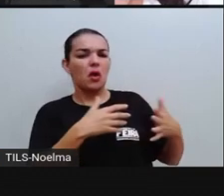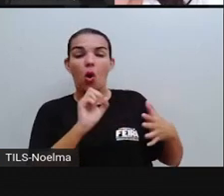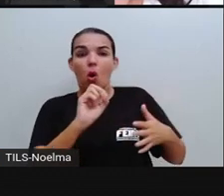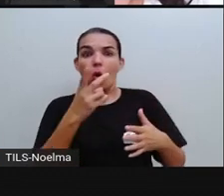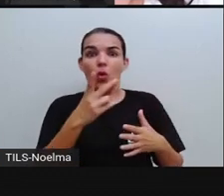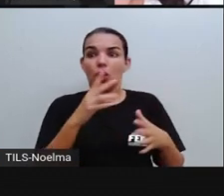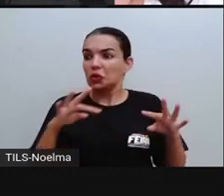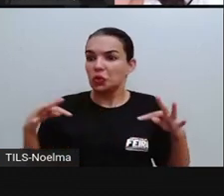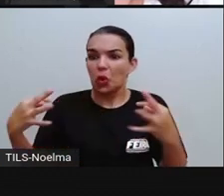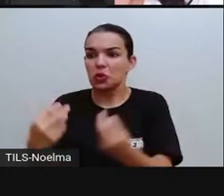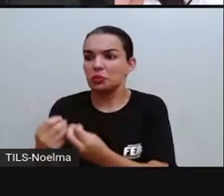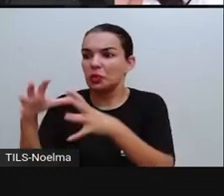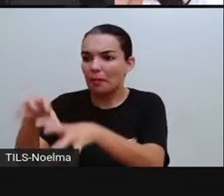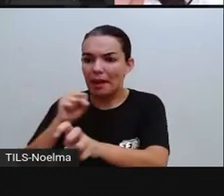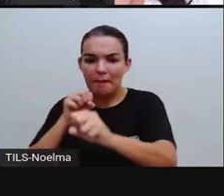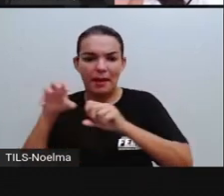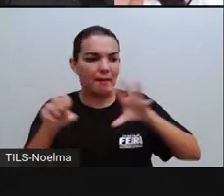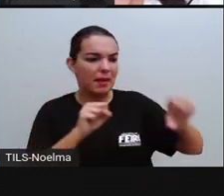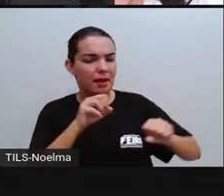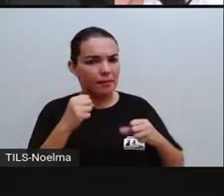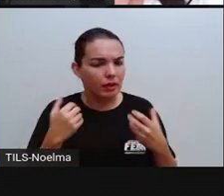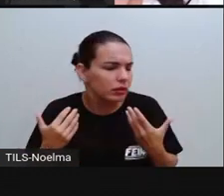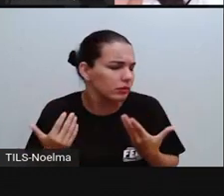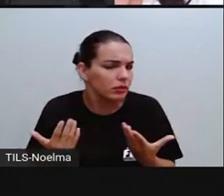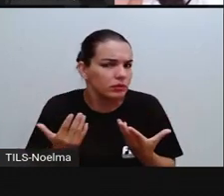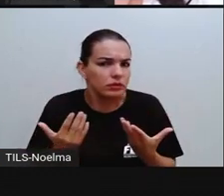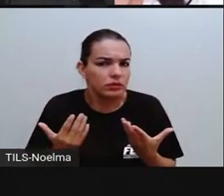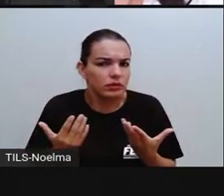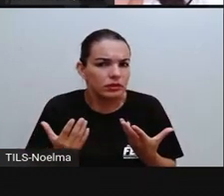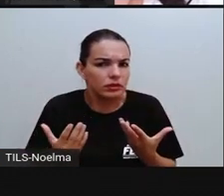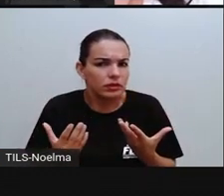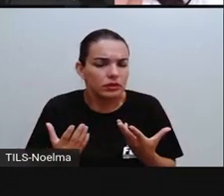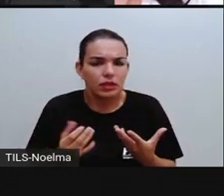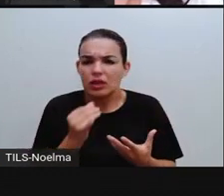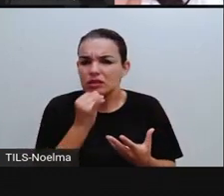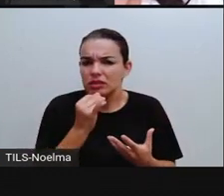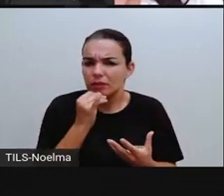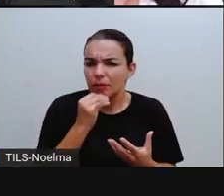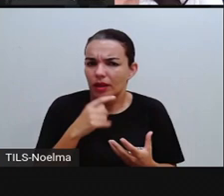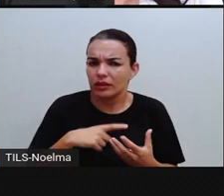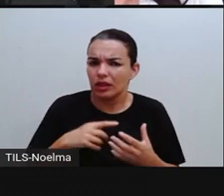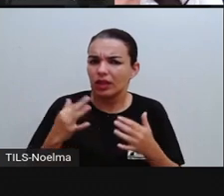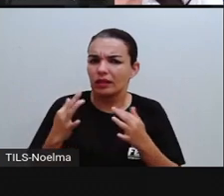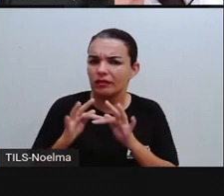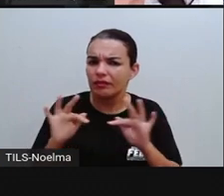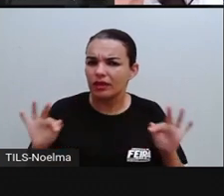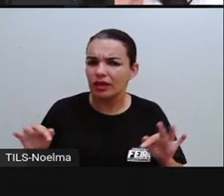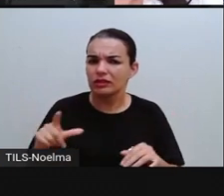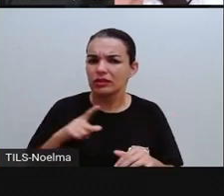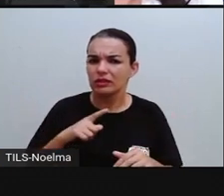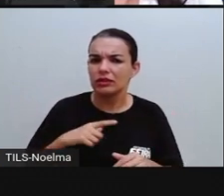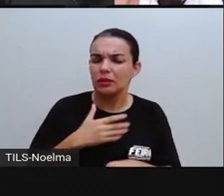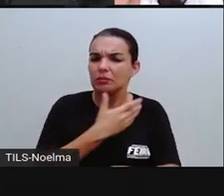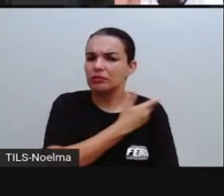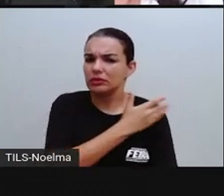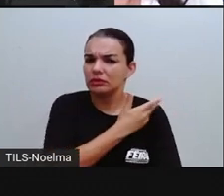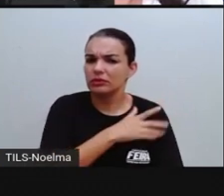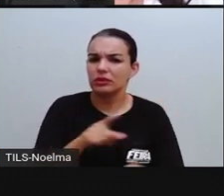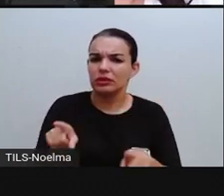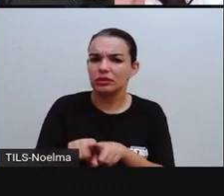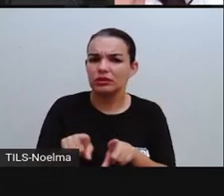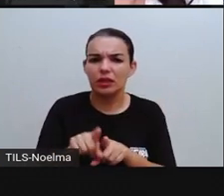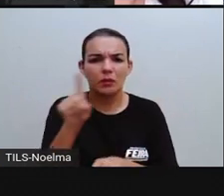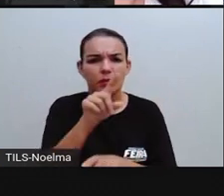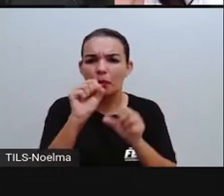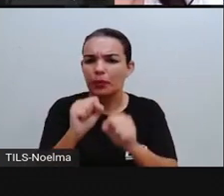a frase indica que a pessoa não é alguém que faz tudo. Além de ser uma frase racista, também é machista e ela